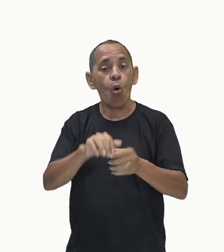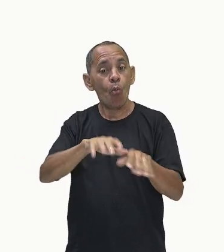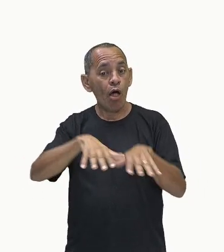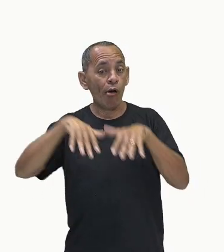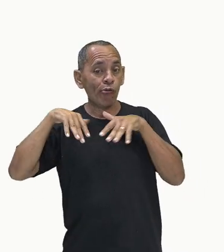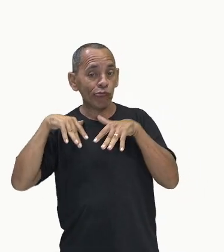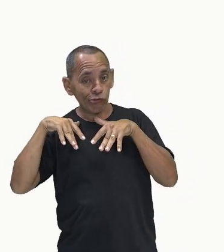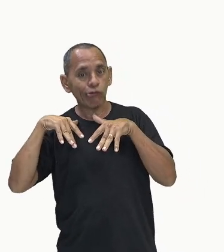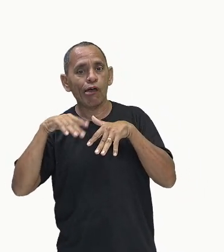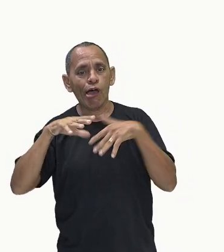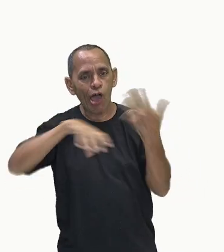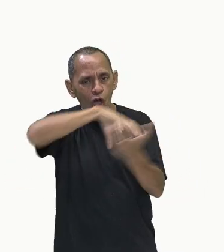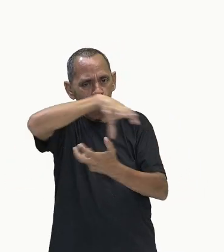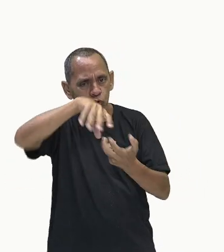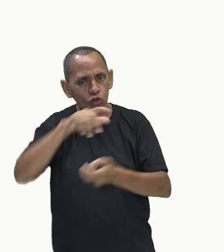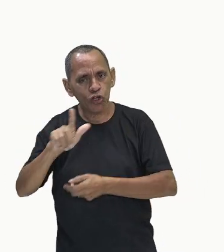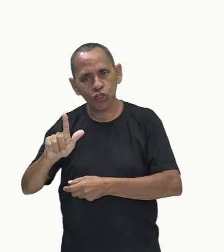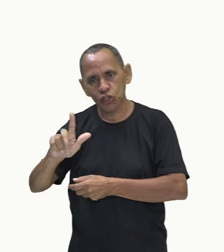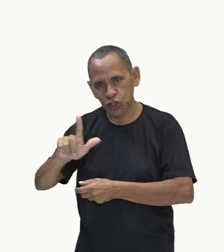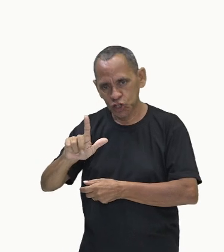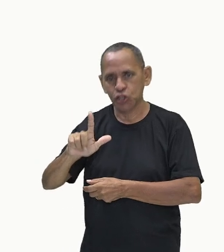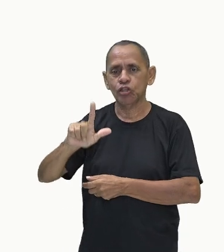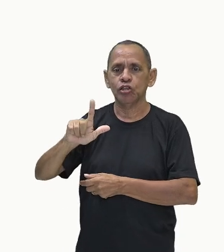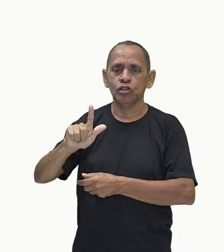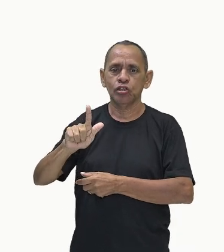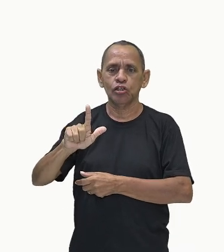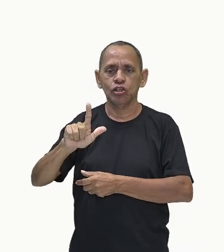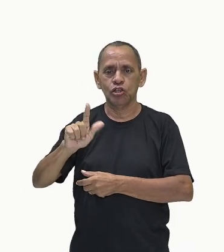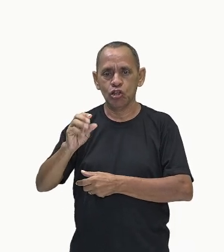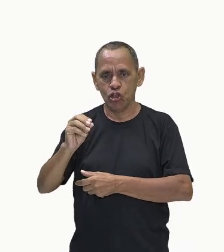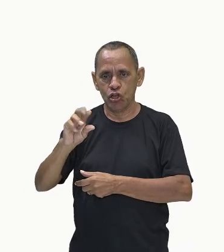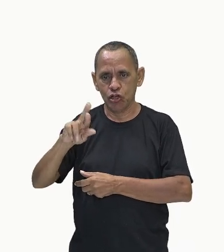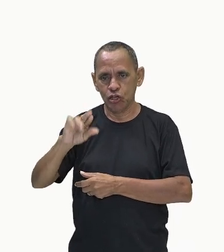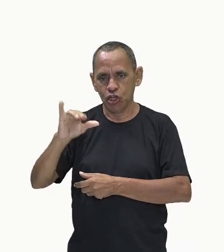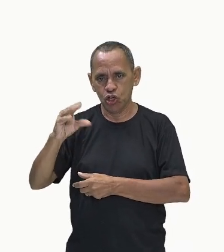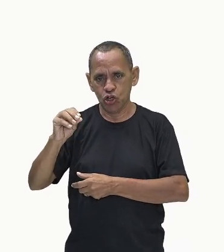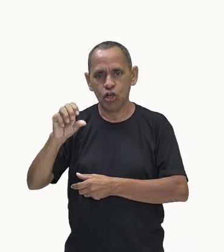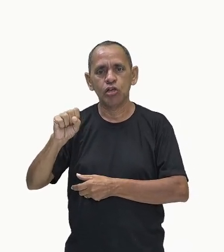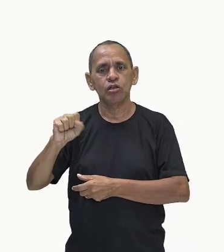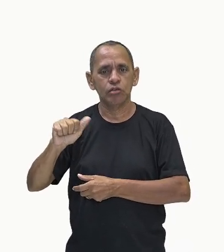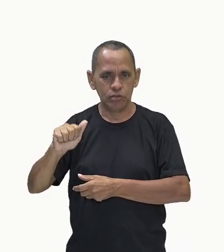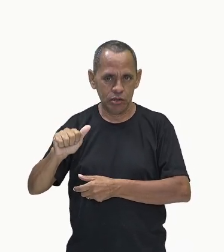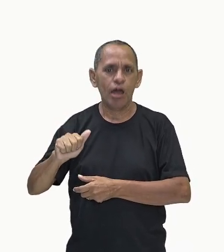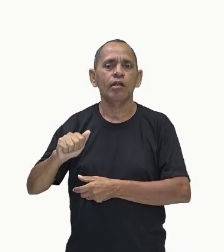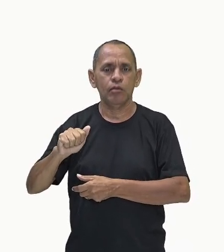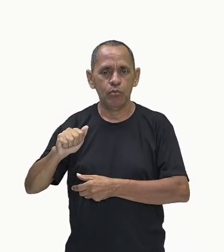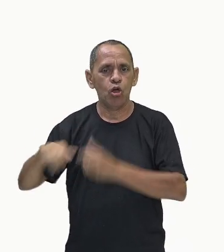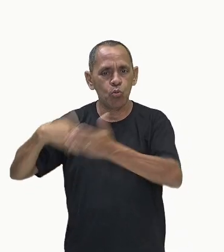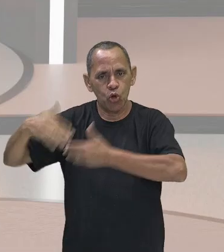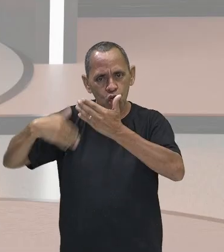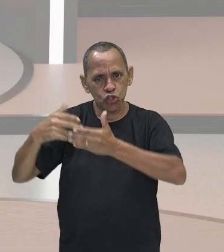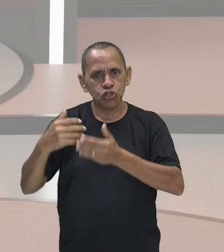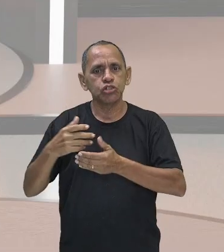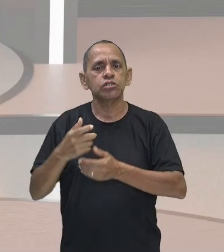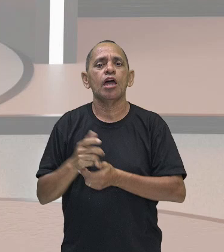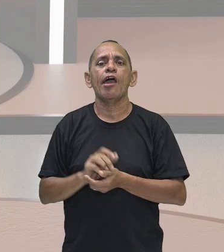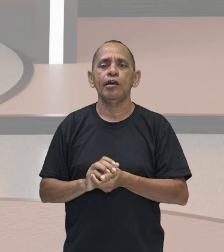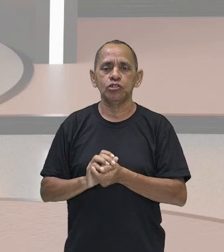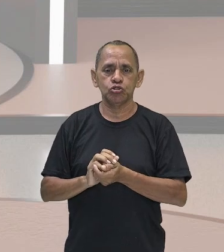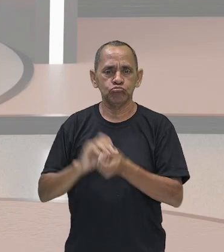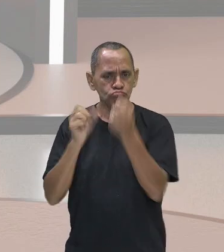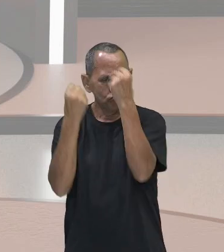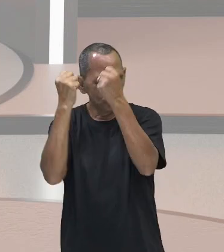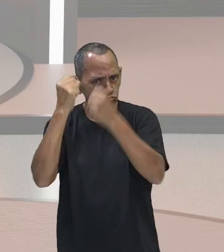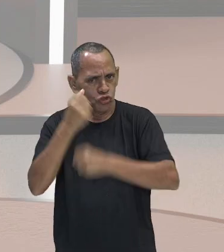gloriosa, tá, gente? Foi também fundamental para a gente compreender o processo de industrialização da Inglaterra. Vamos, então, ver as